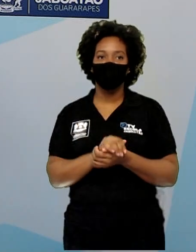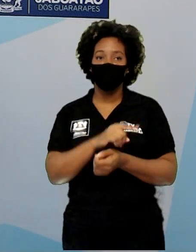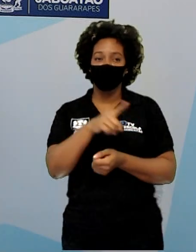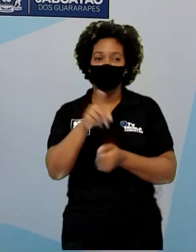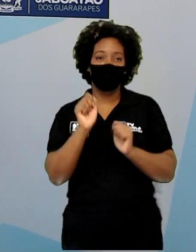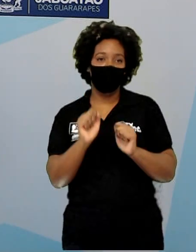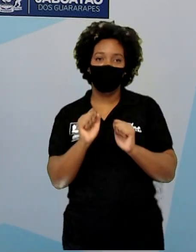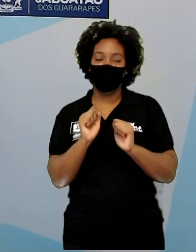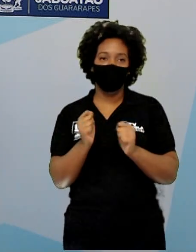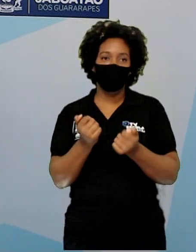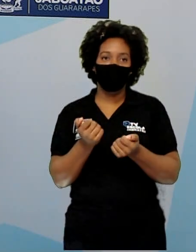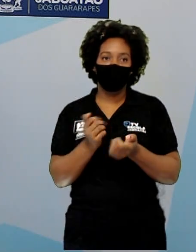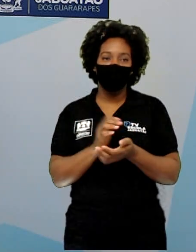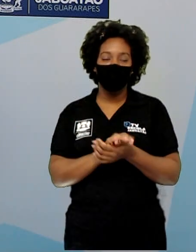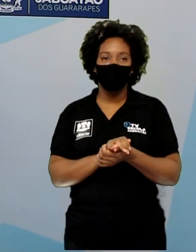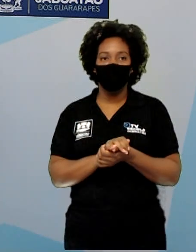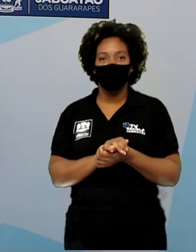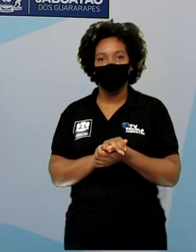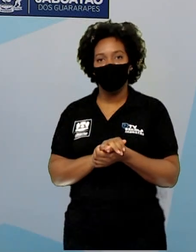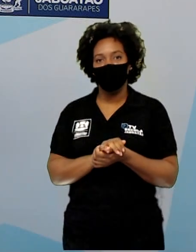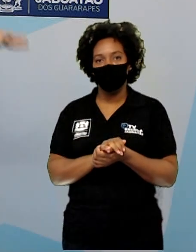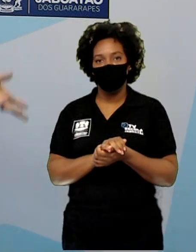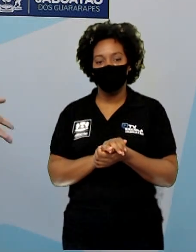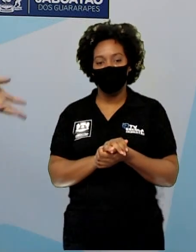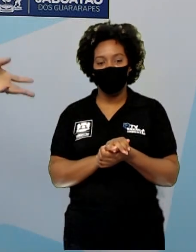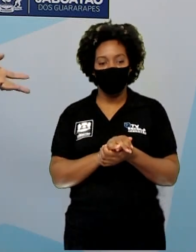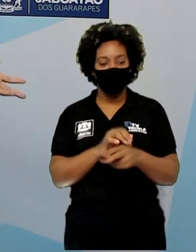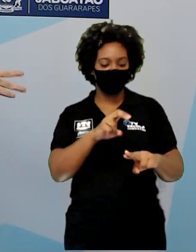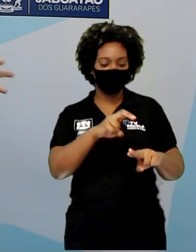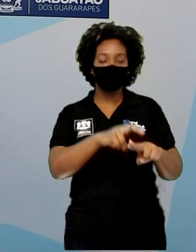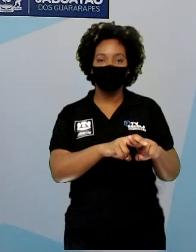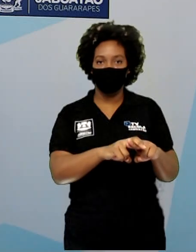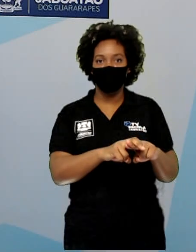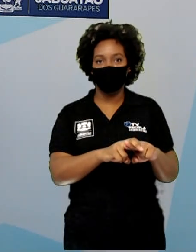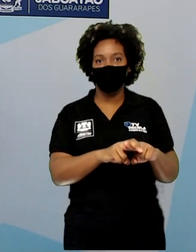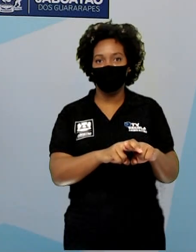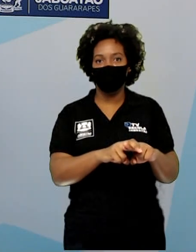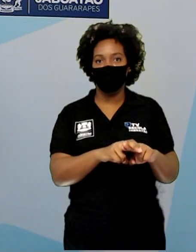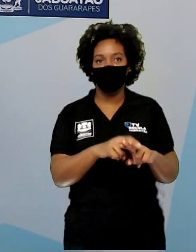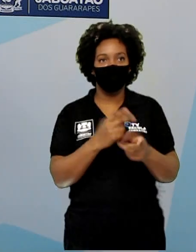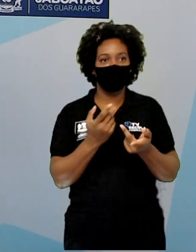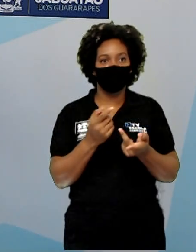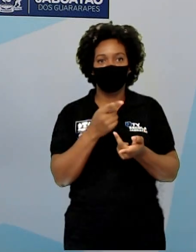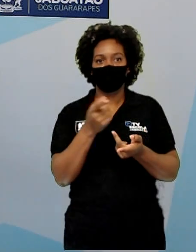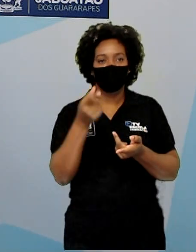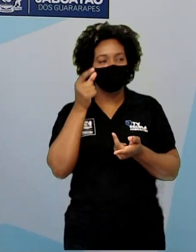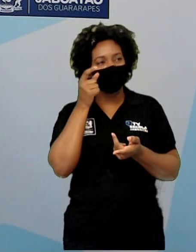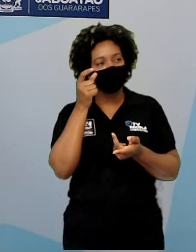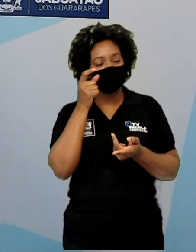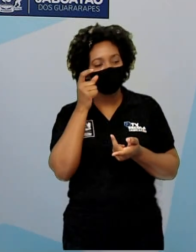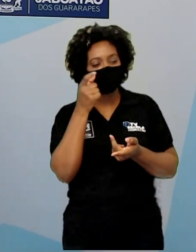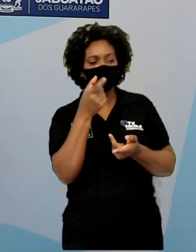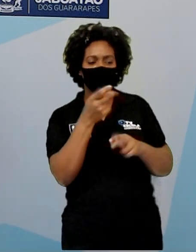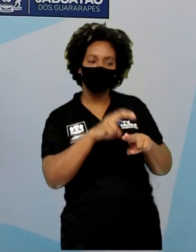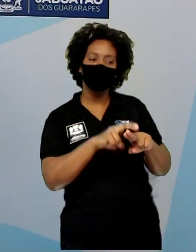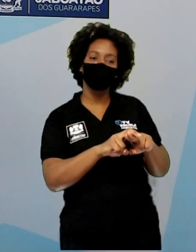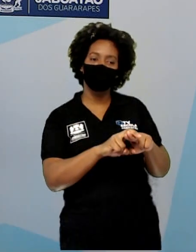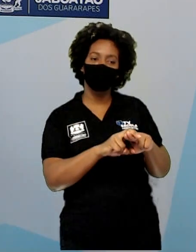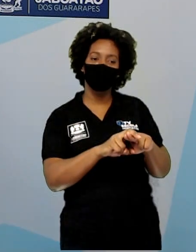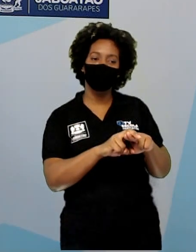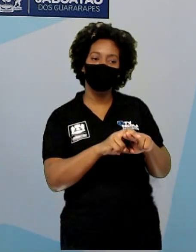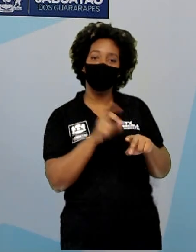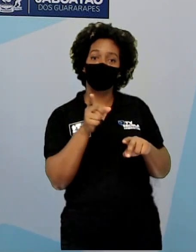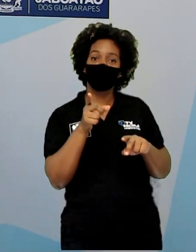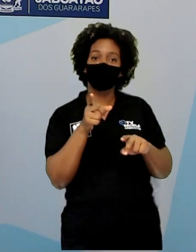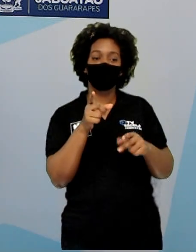pode ter uma cadeira, né? Que você ache a cadeira muito interessante e que você queira fazer um